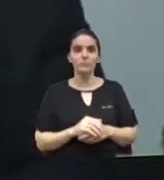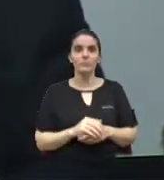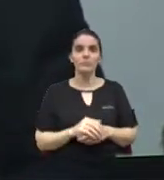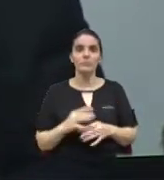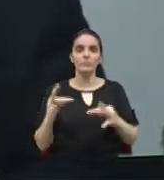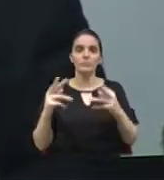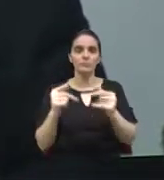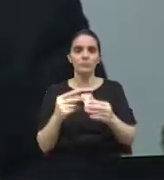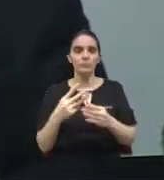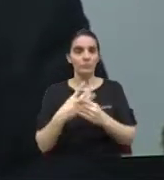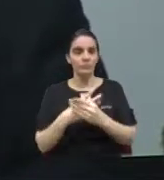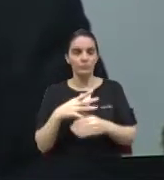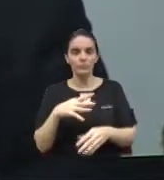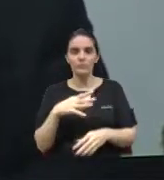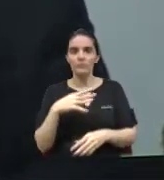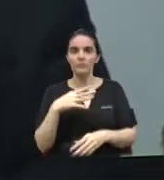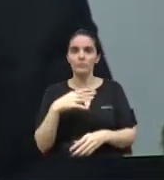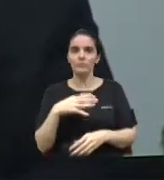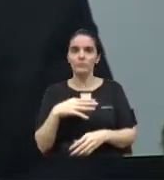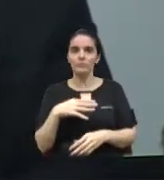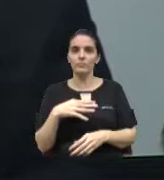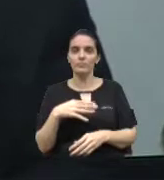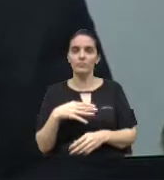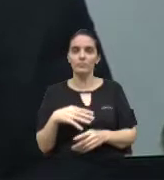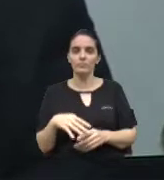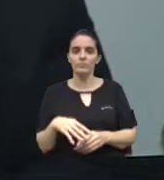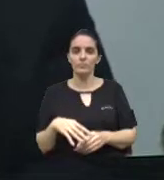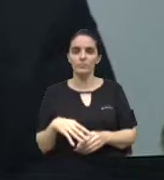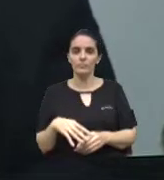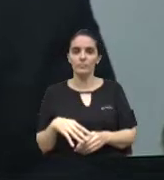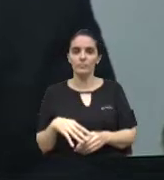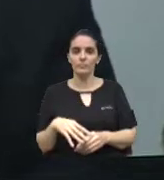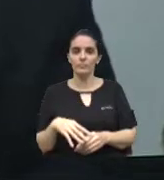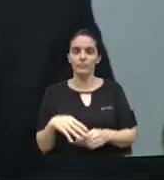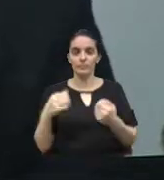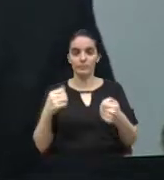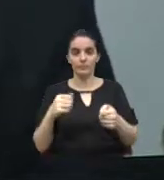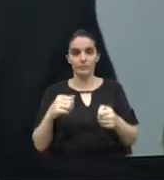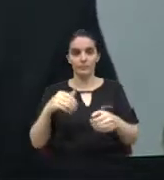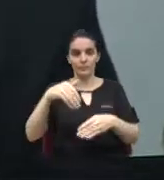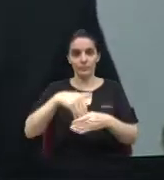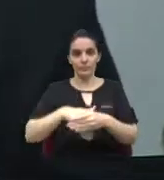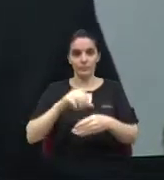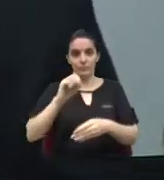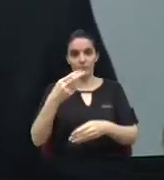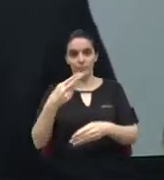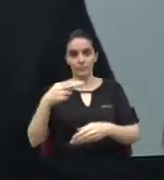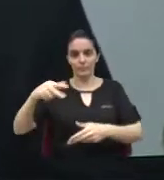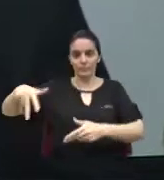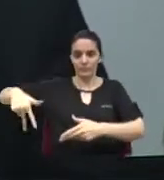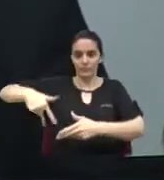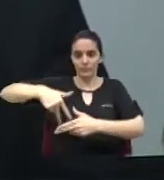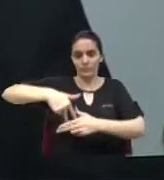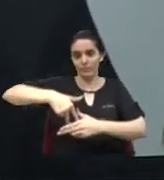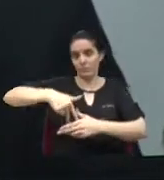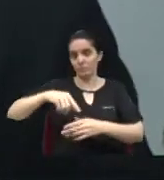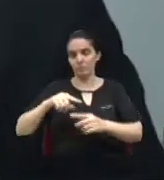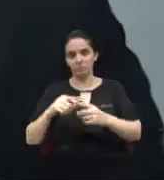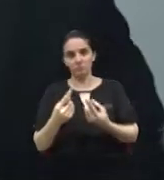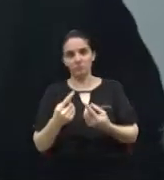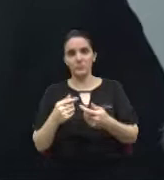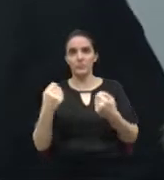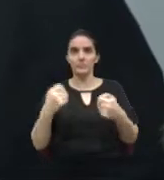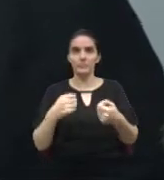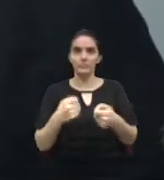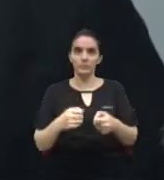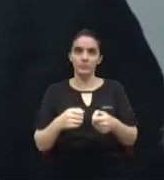Câmara, salvo que se estiver procedendo à votação ou houver orador na tribuna. Como não há nenhum desse impedimento, eu